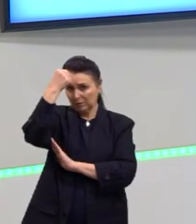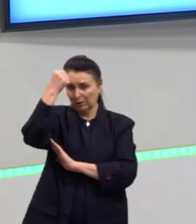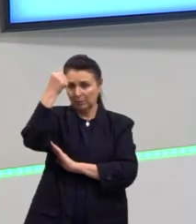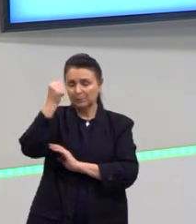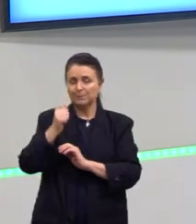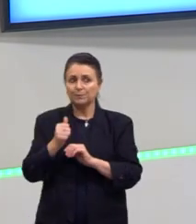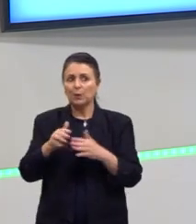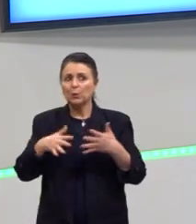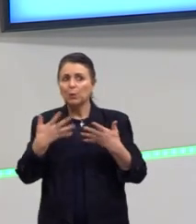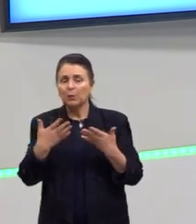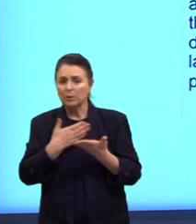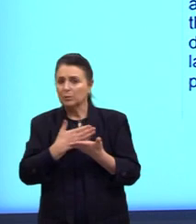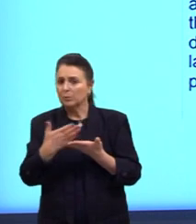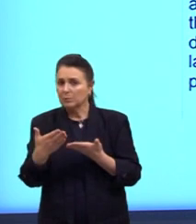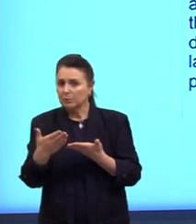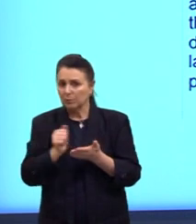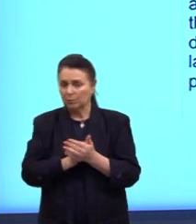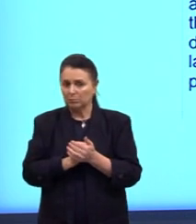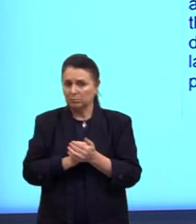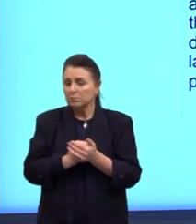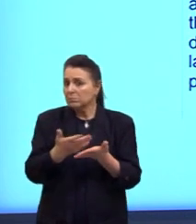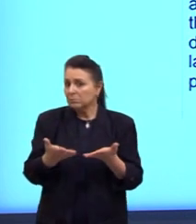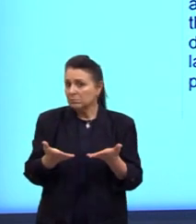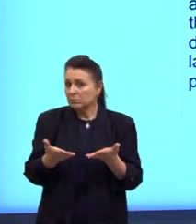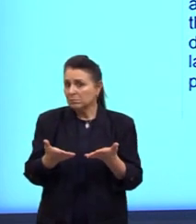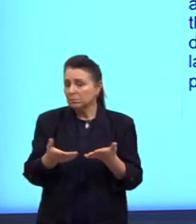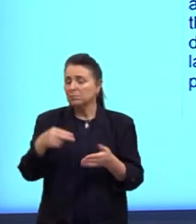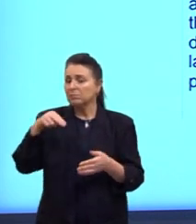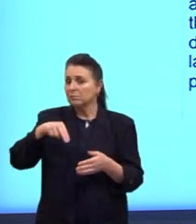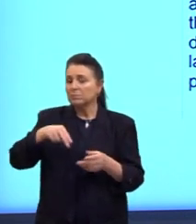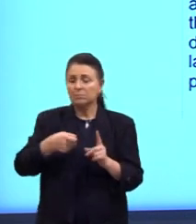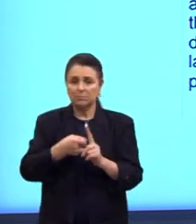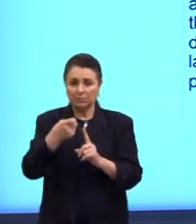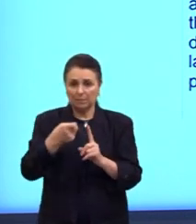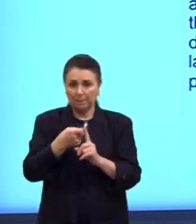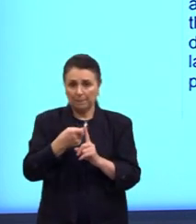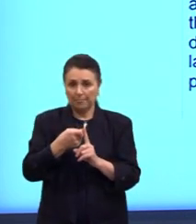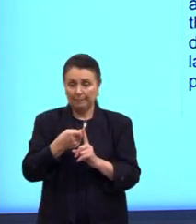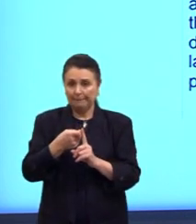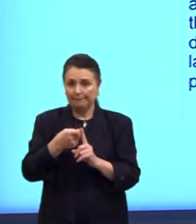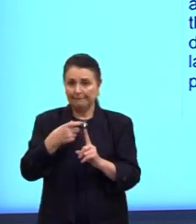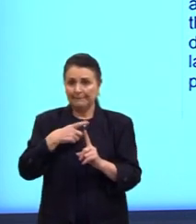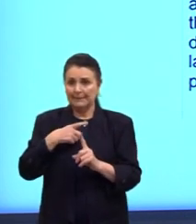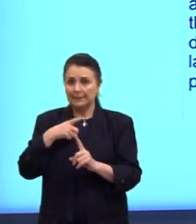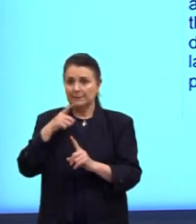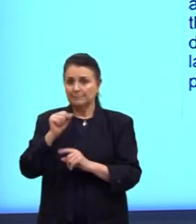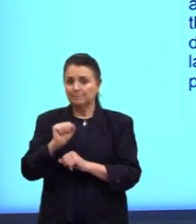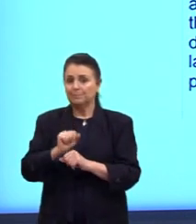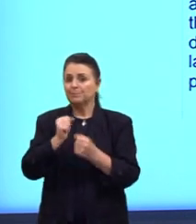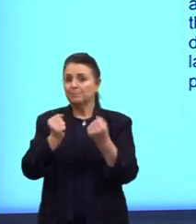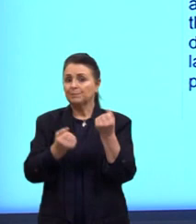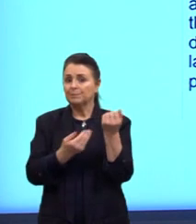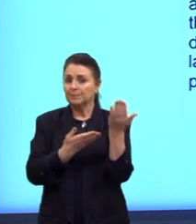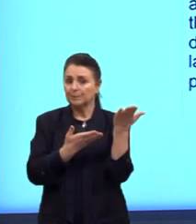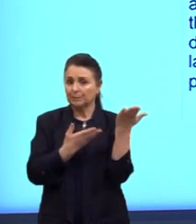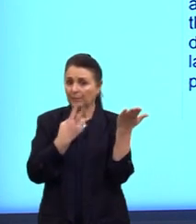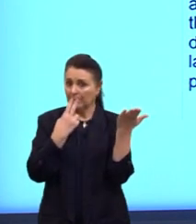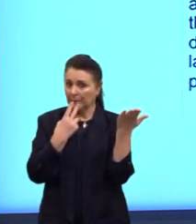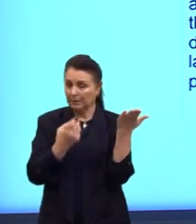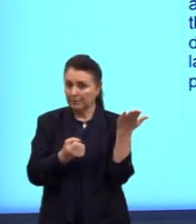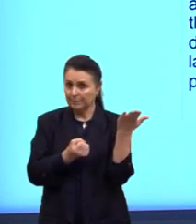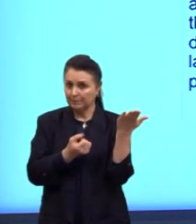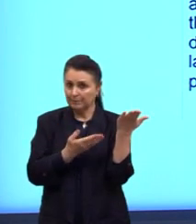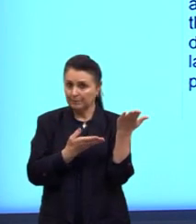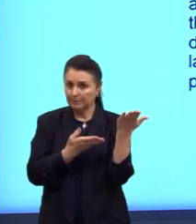quando que isso aconteceu? Quando que o fato aconteceu? Em novembro. It is like printing tissue dot by dot.